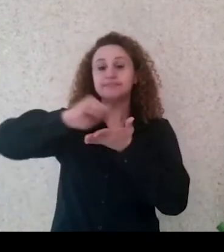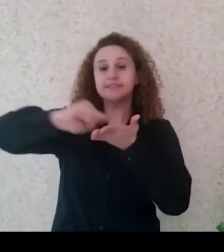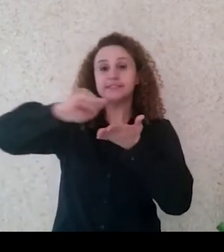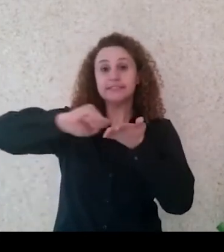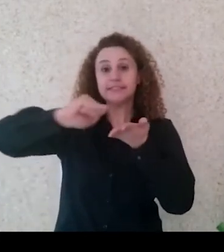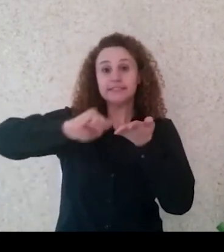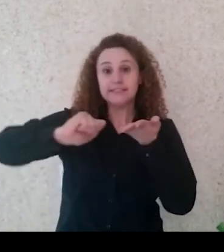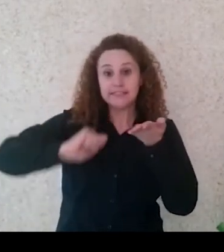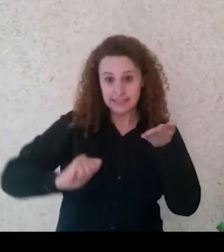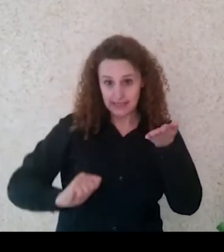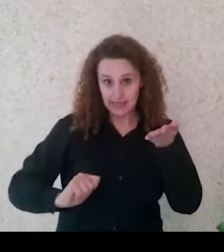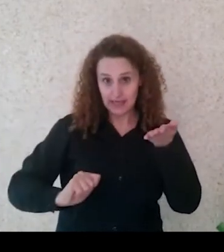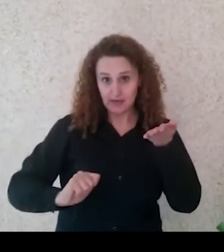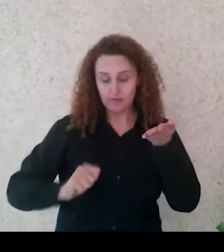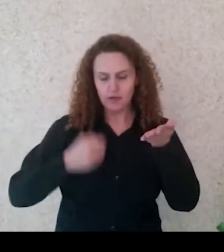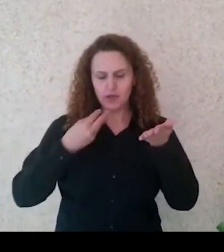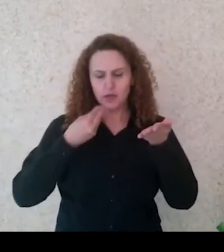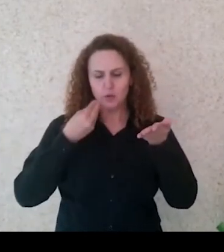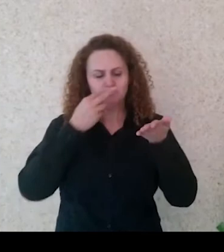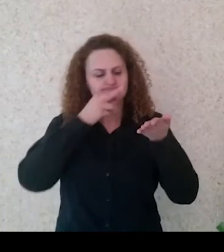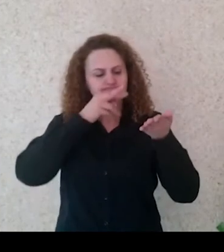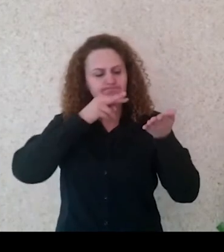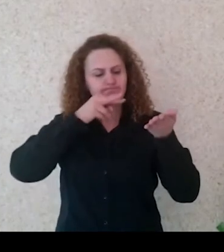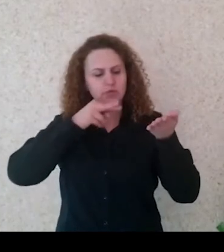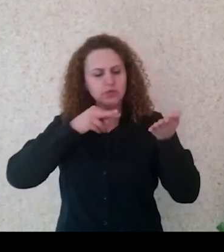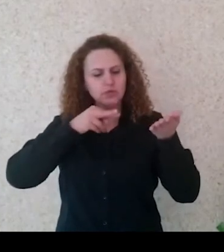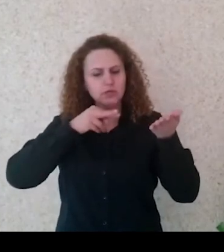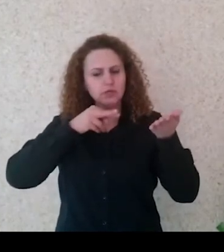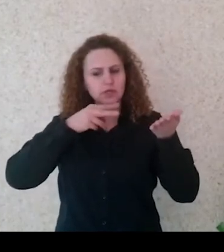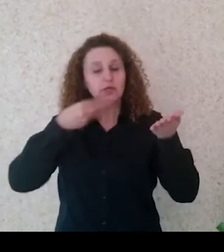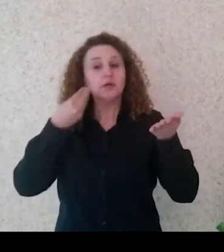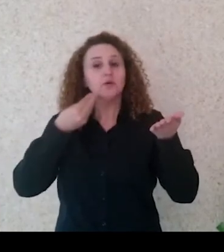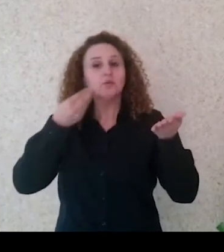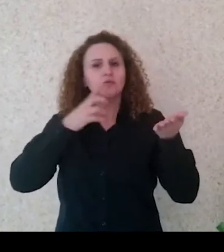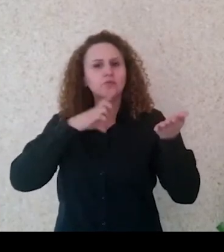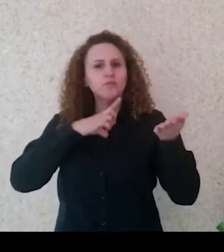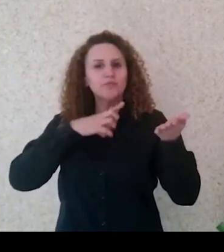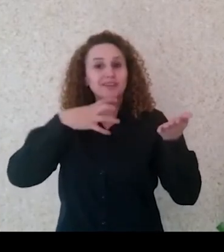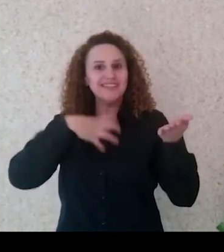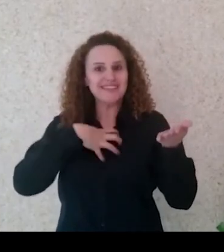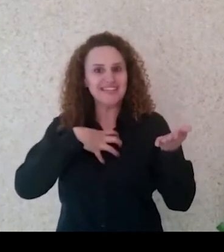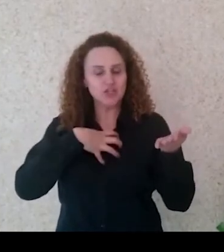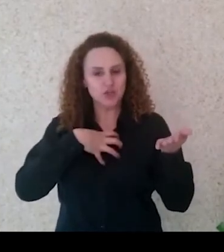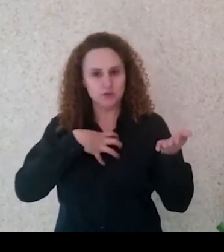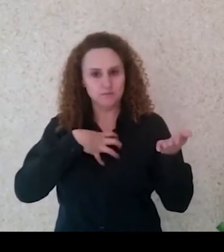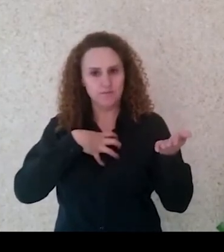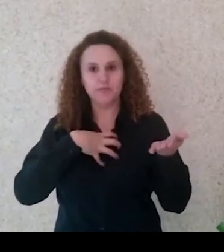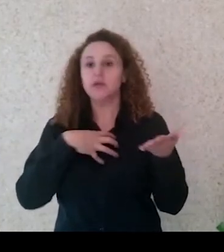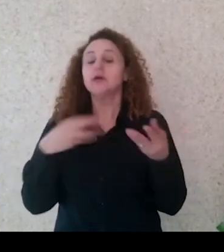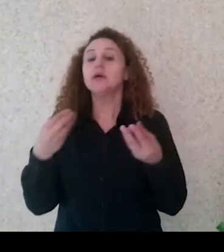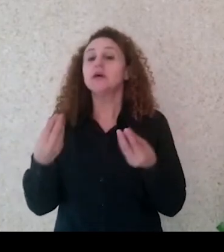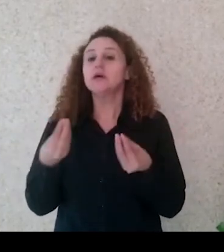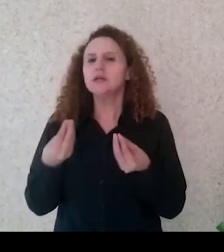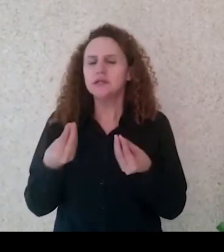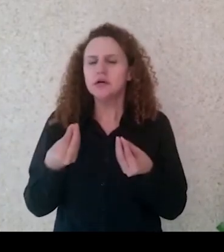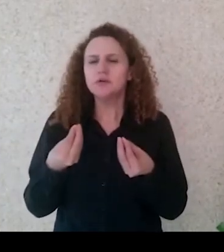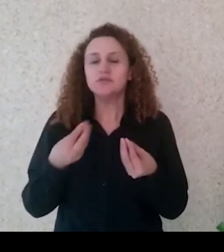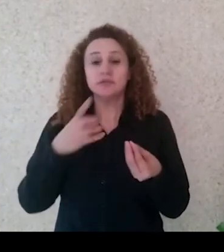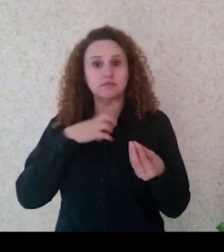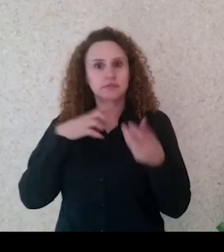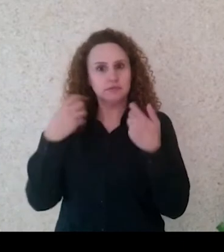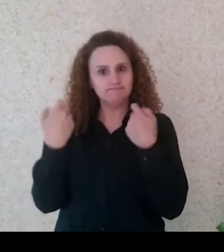Como se constrói o sentido dos textos. Então, vocês, além de ter que ter esse